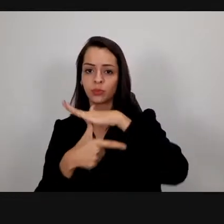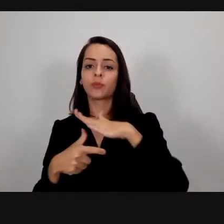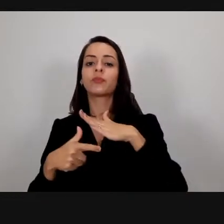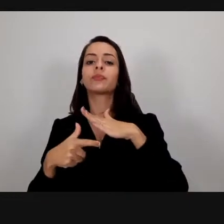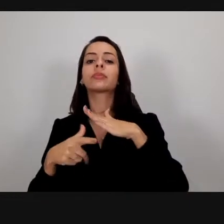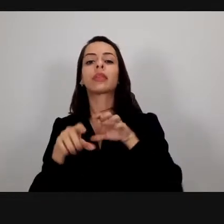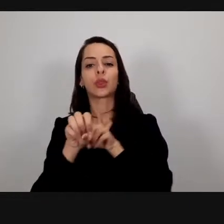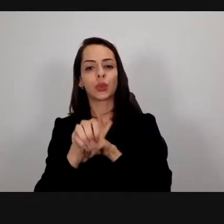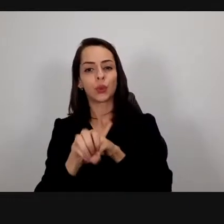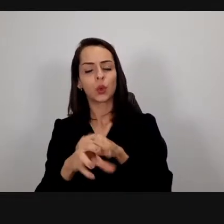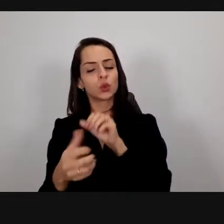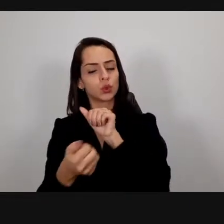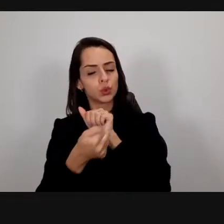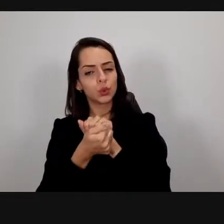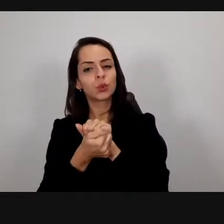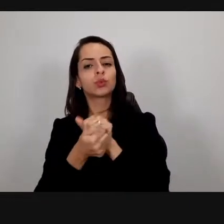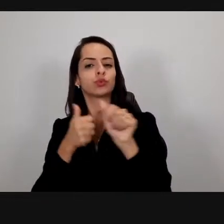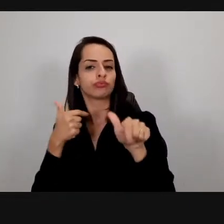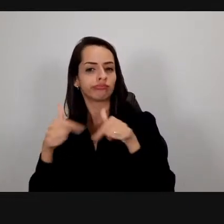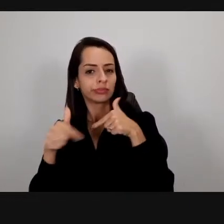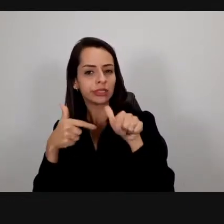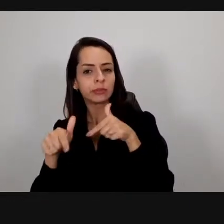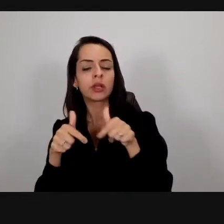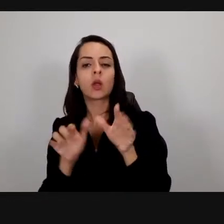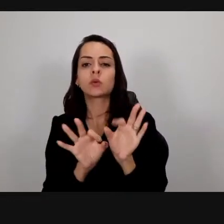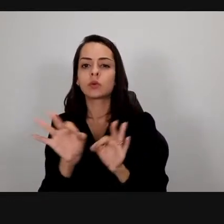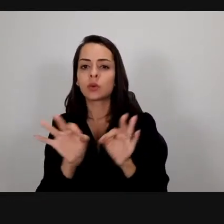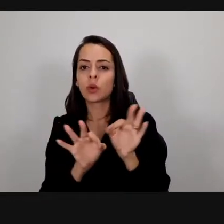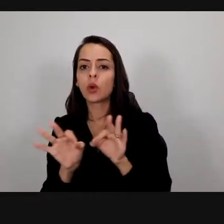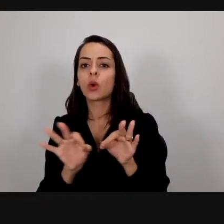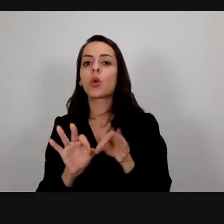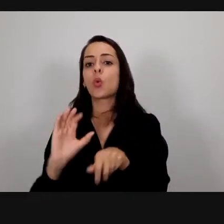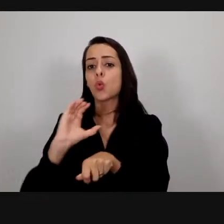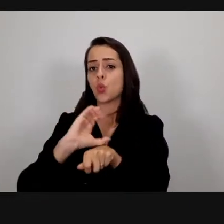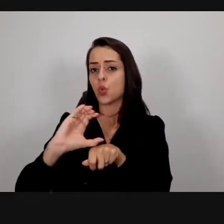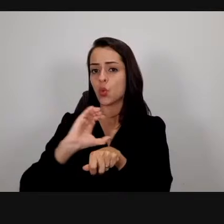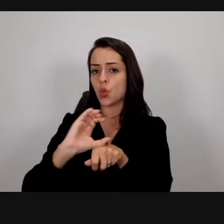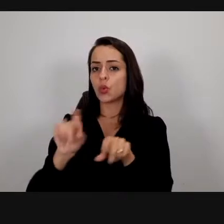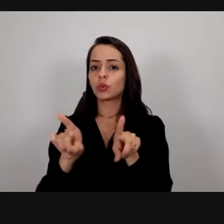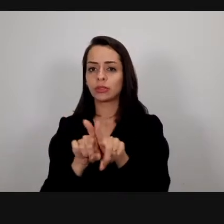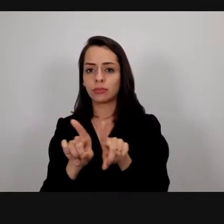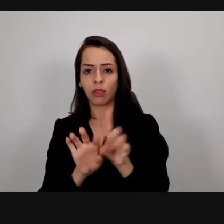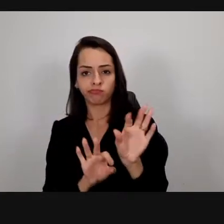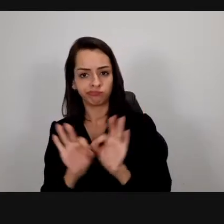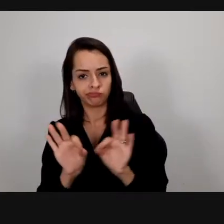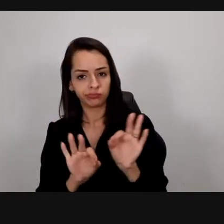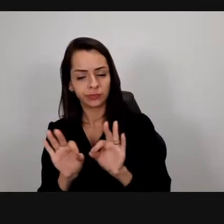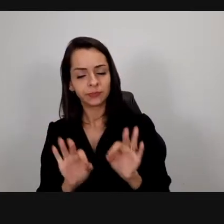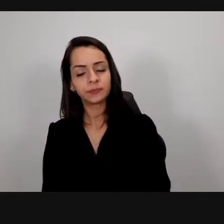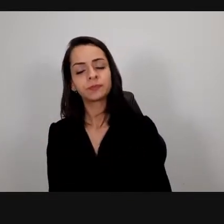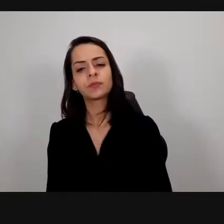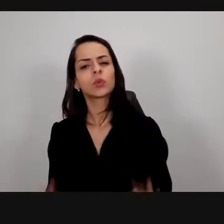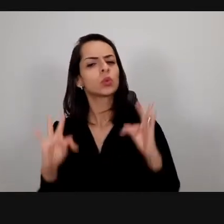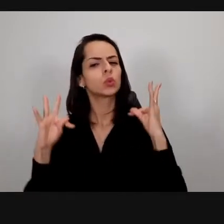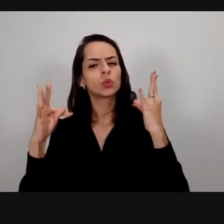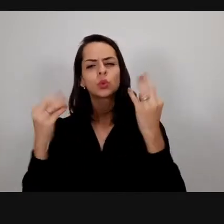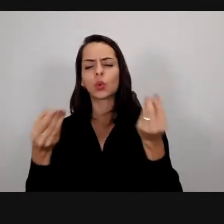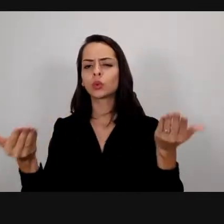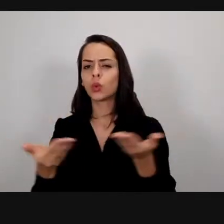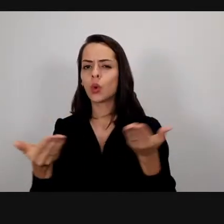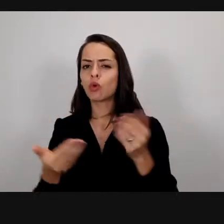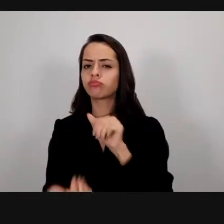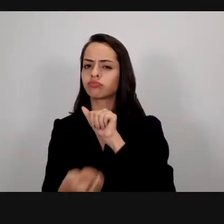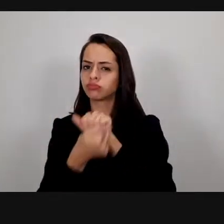tem trabalhado aí para gerir o curso de metodologias ativas e todos aqueles que estiveram conosco neste final de tarde